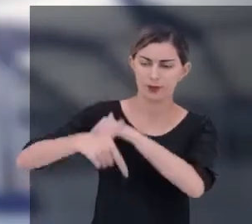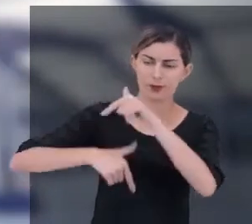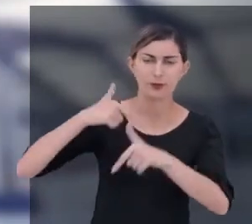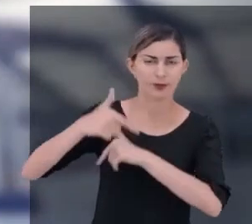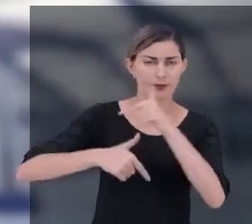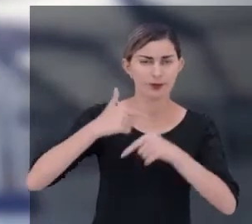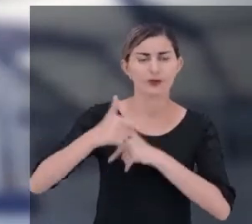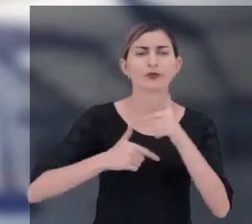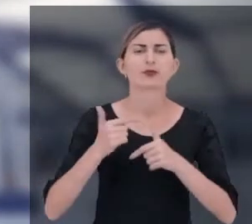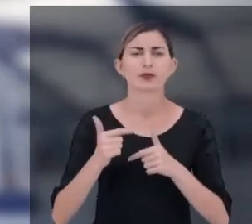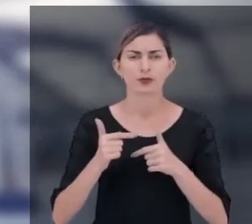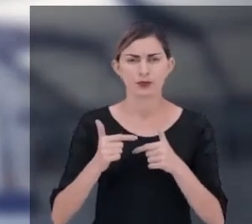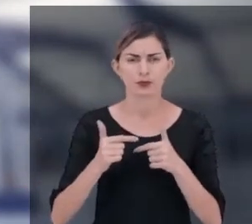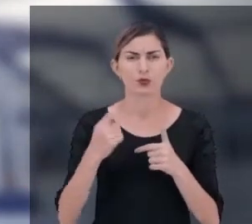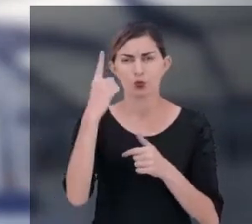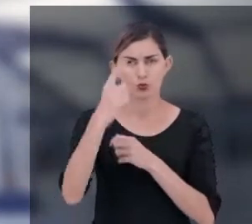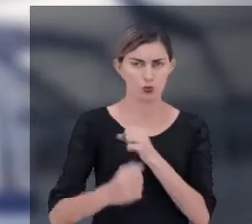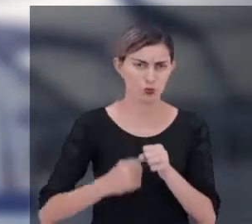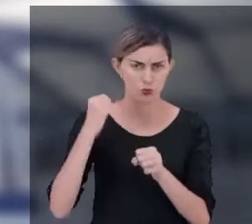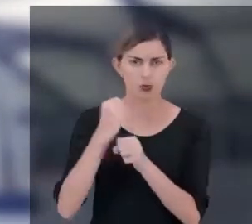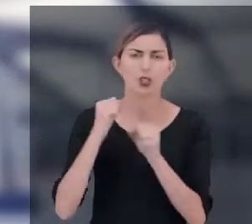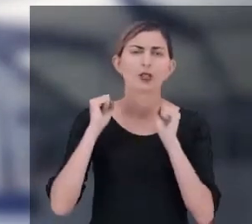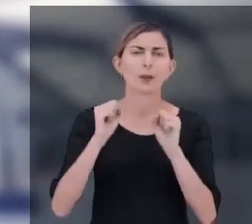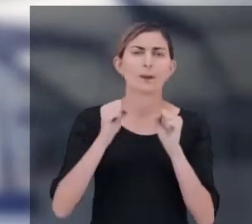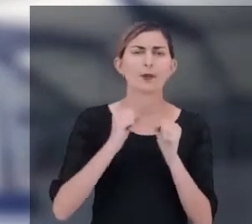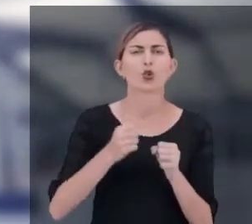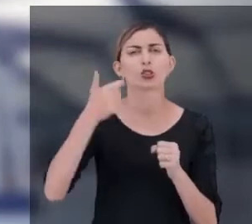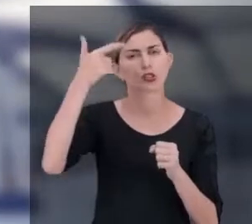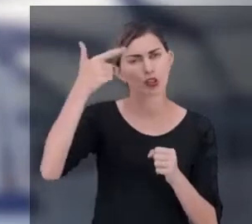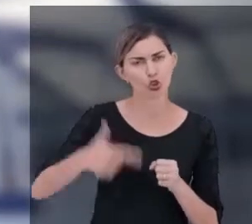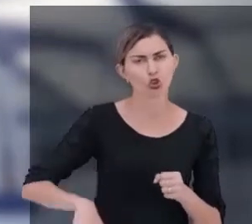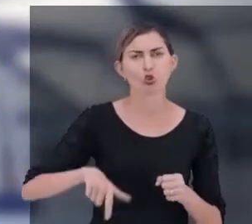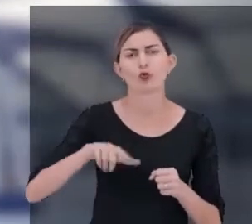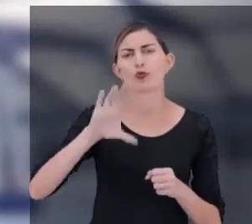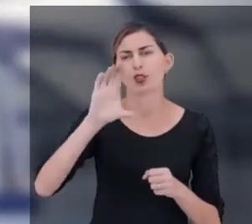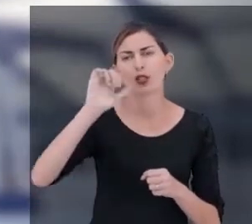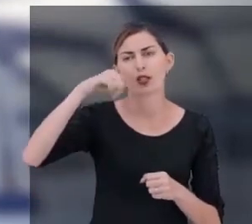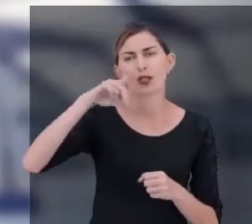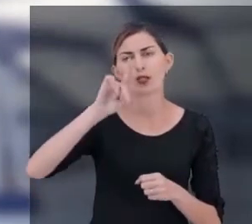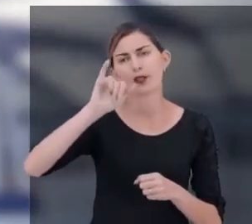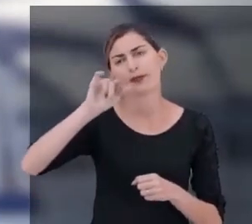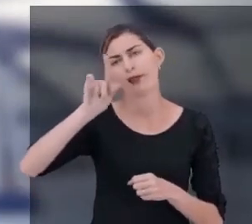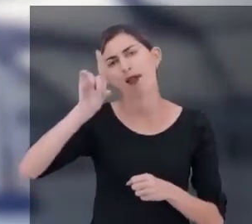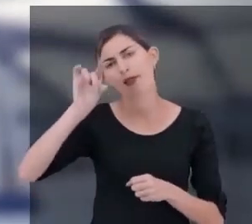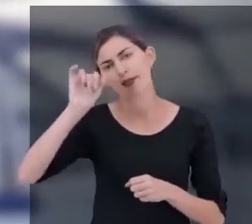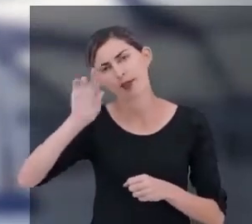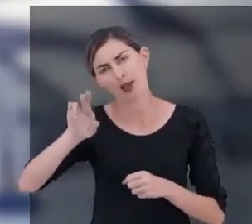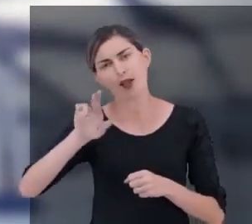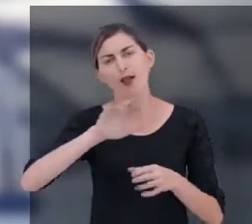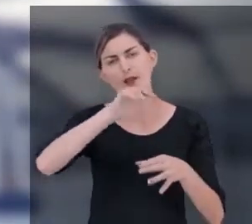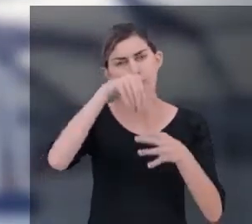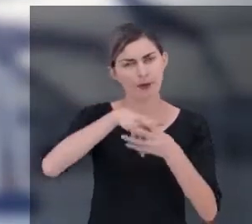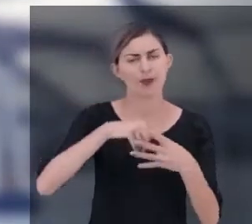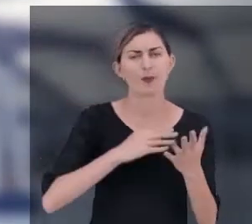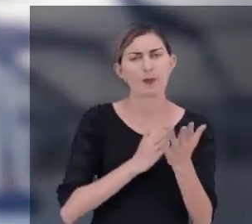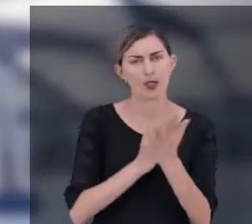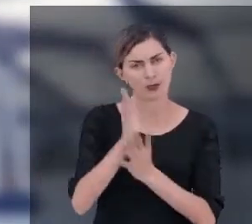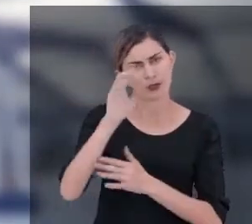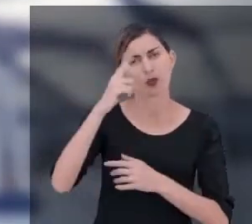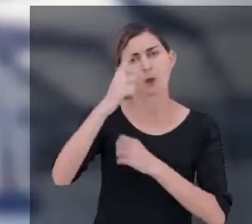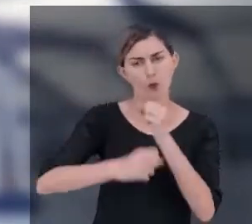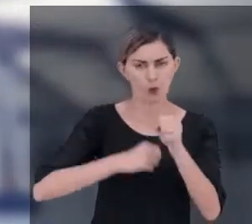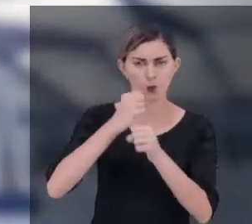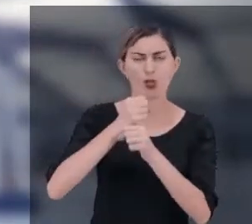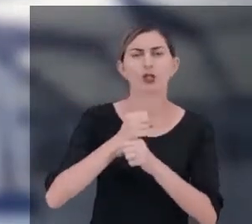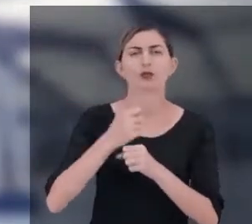trabalhador que atuar por um ano, ele poderá se recandidatar, ser reeleito e atuar por mais um ano.